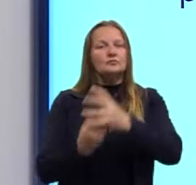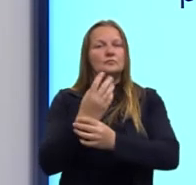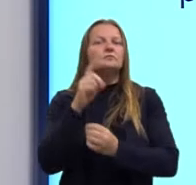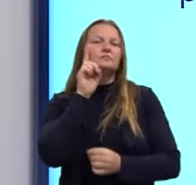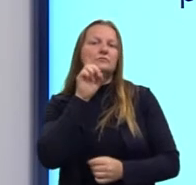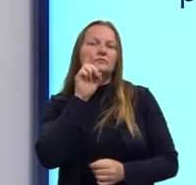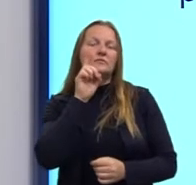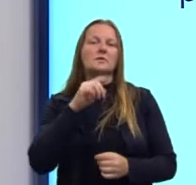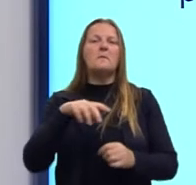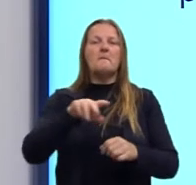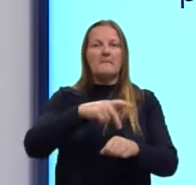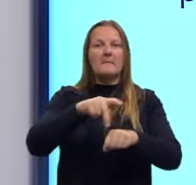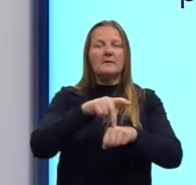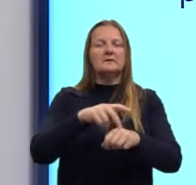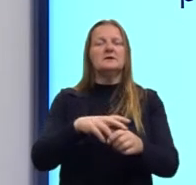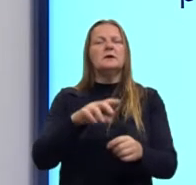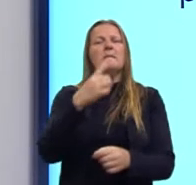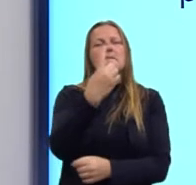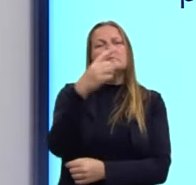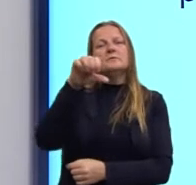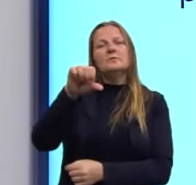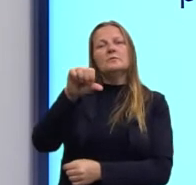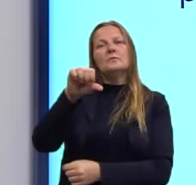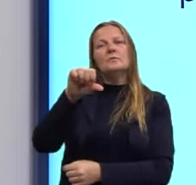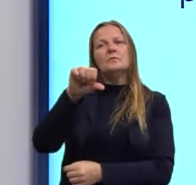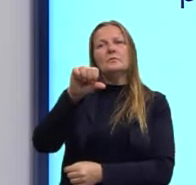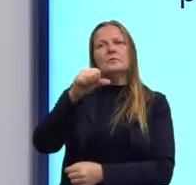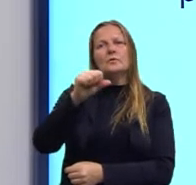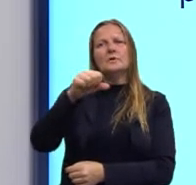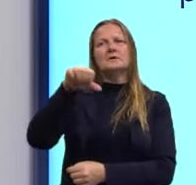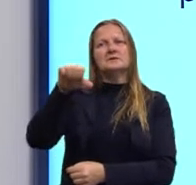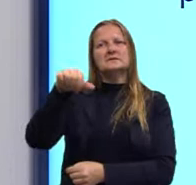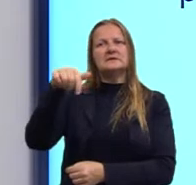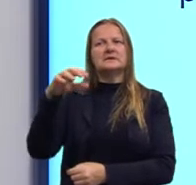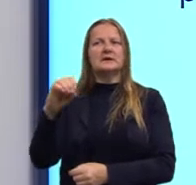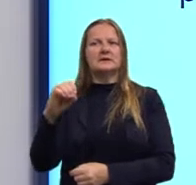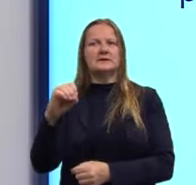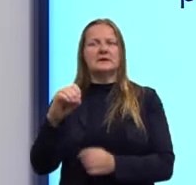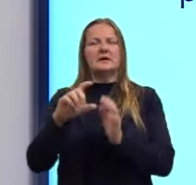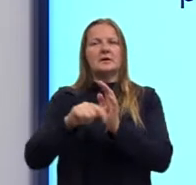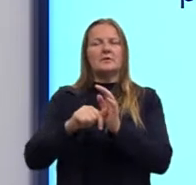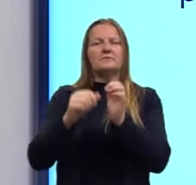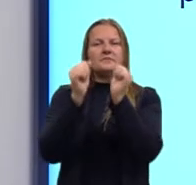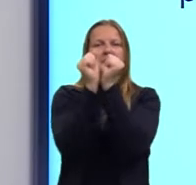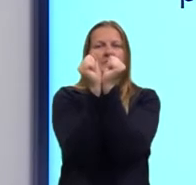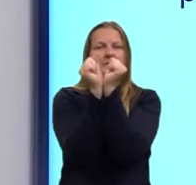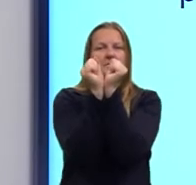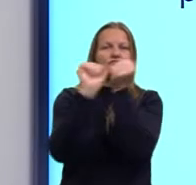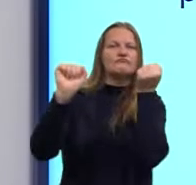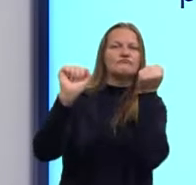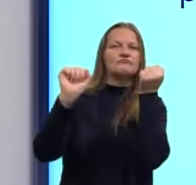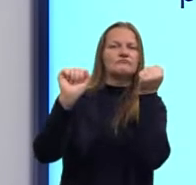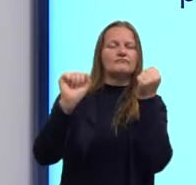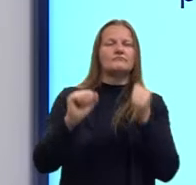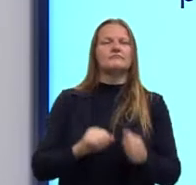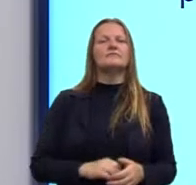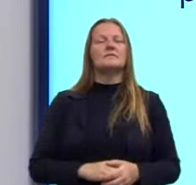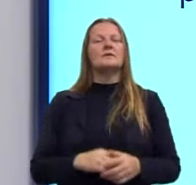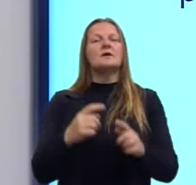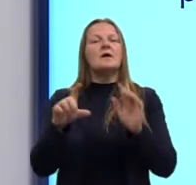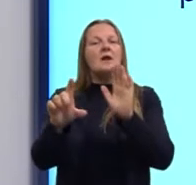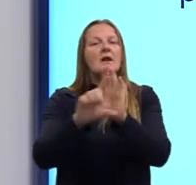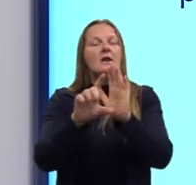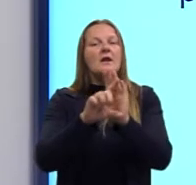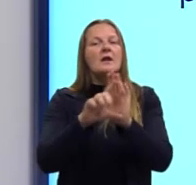ali por 1870, logo depois da abolição da escravidão. E elas são chamadas de